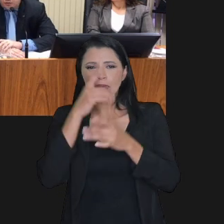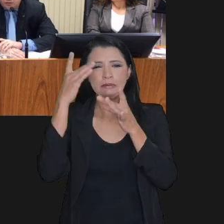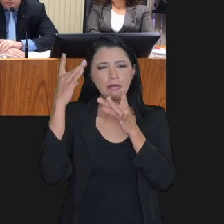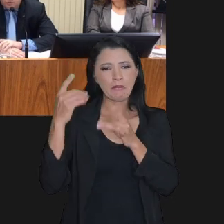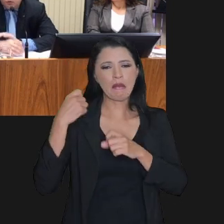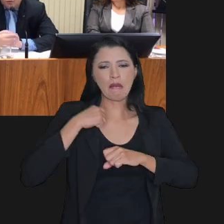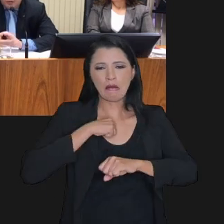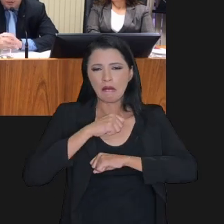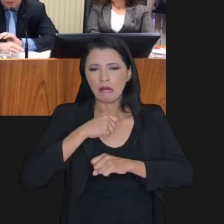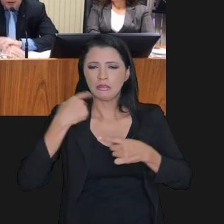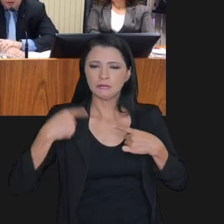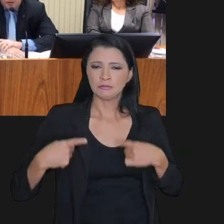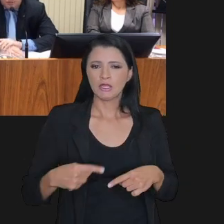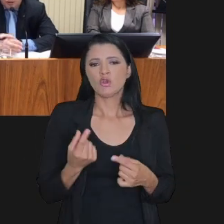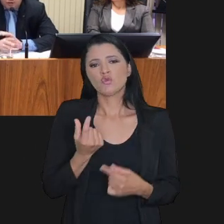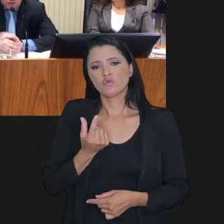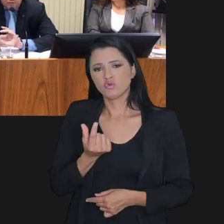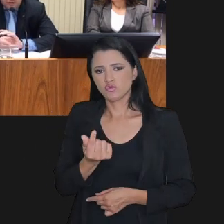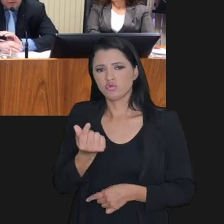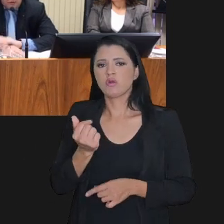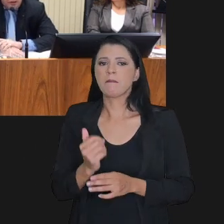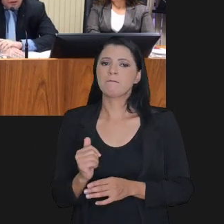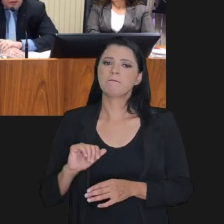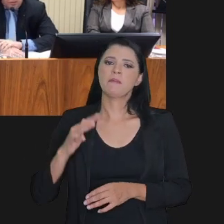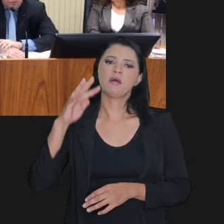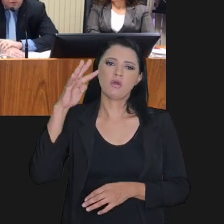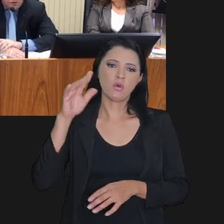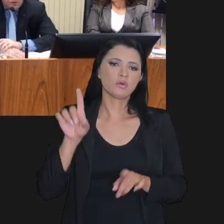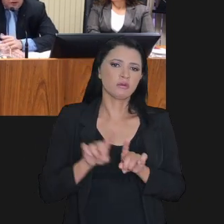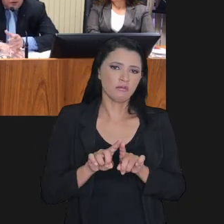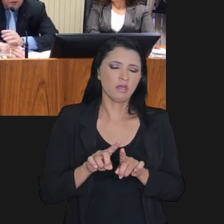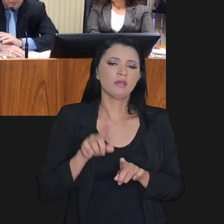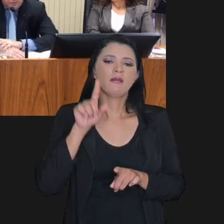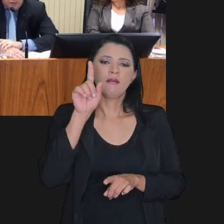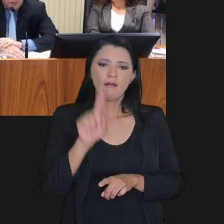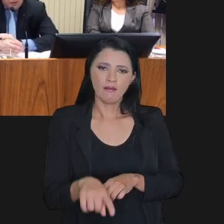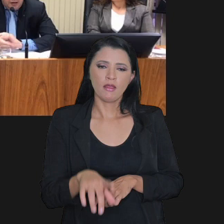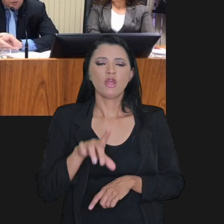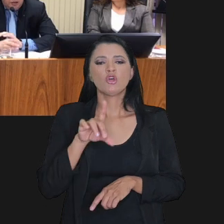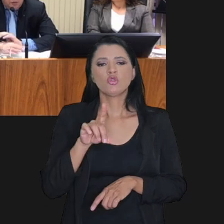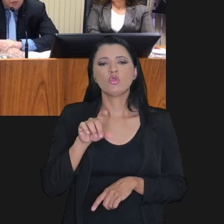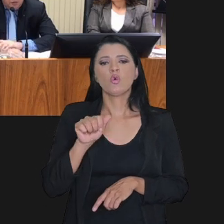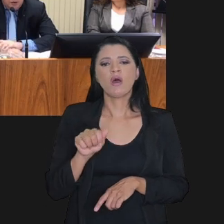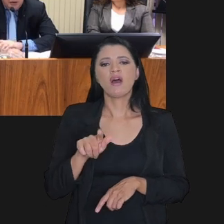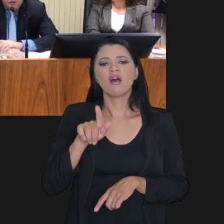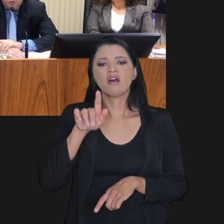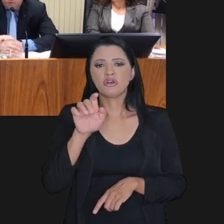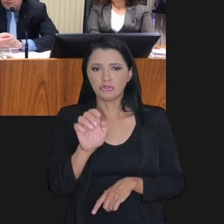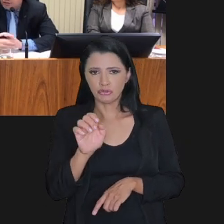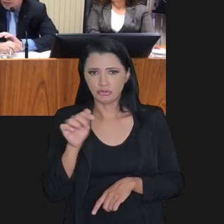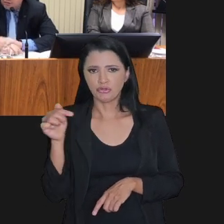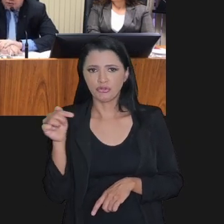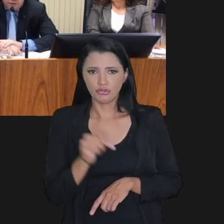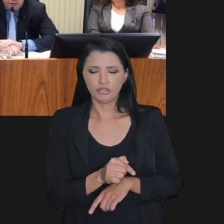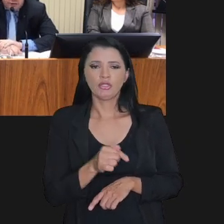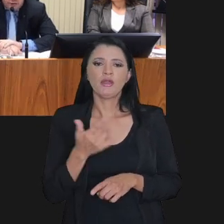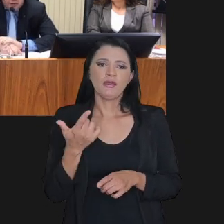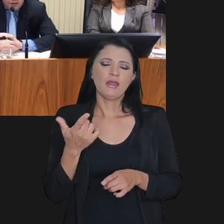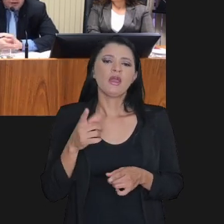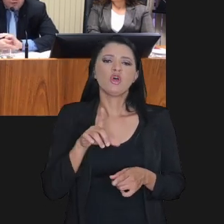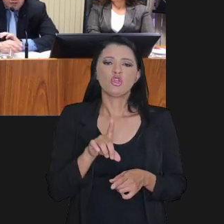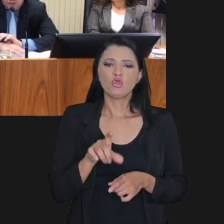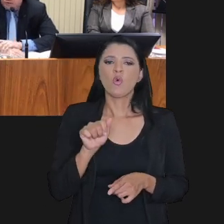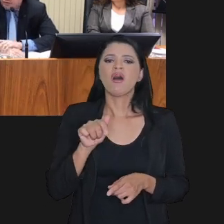tema que suscita muito mais debates, os valores também são muito maiores, que é o tema do ágio. Esse tema também,